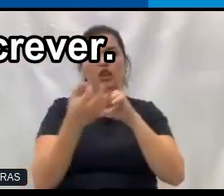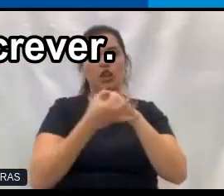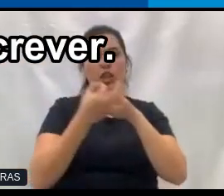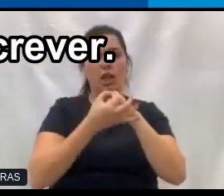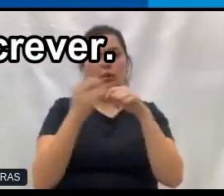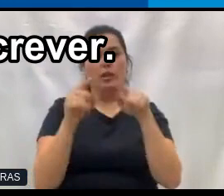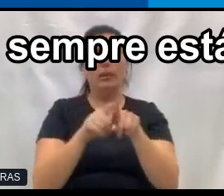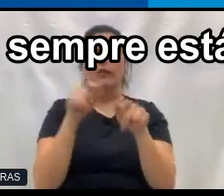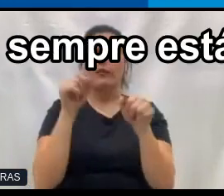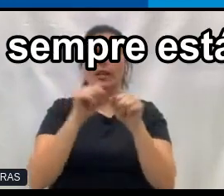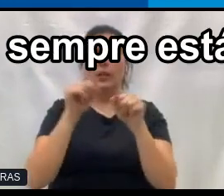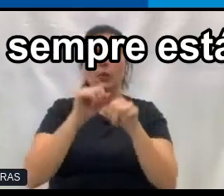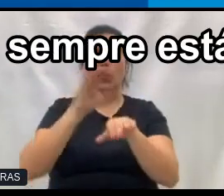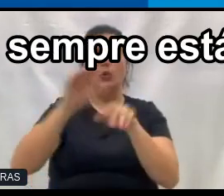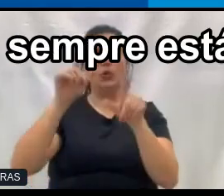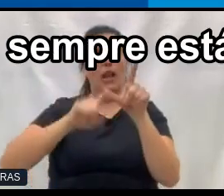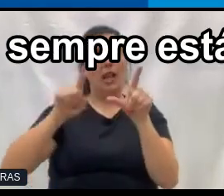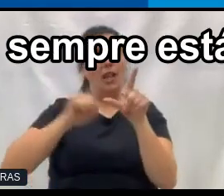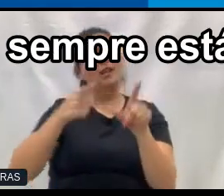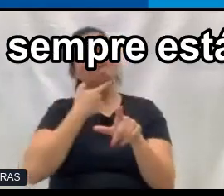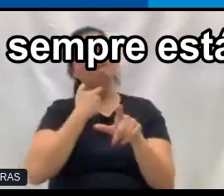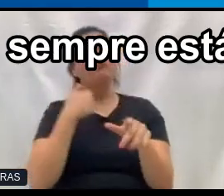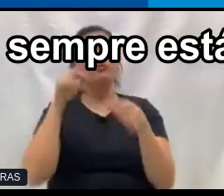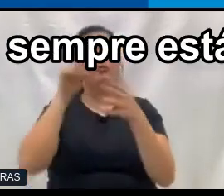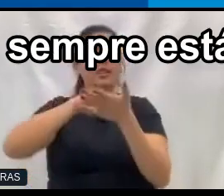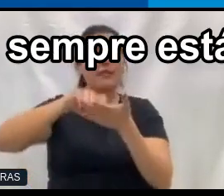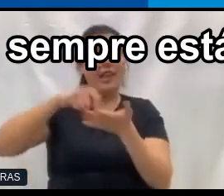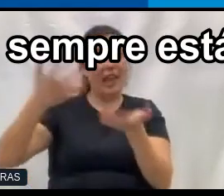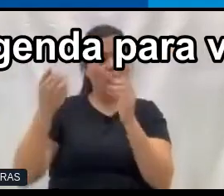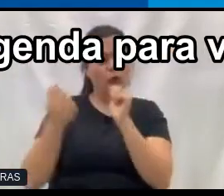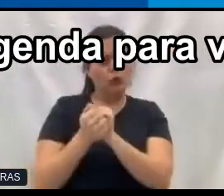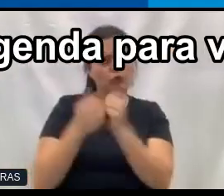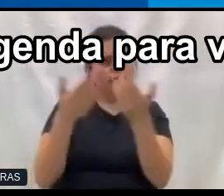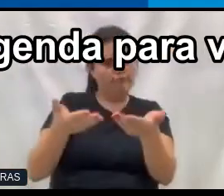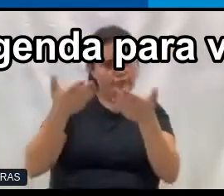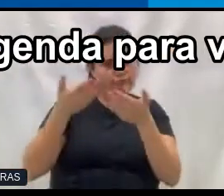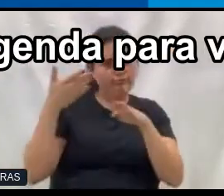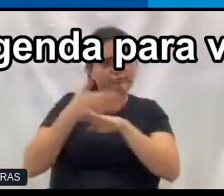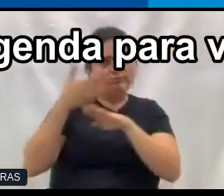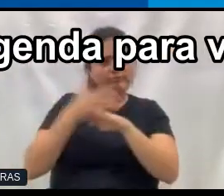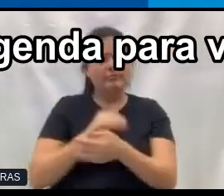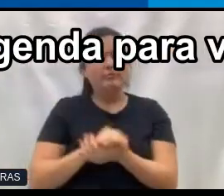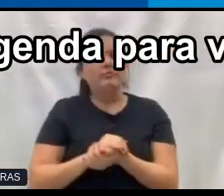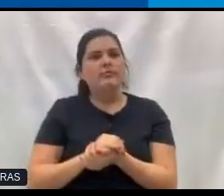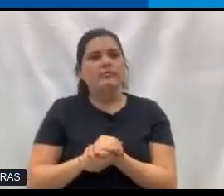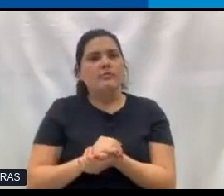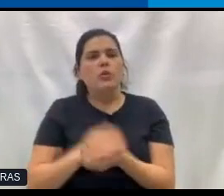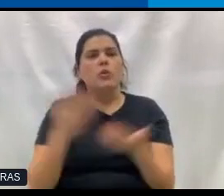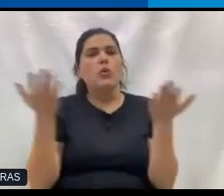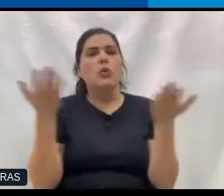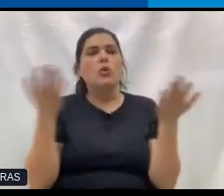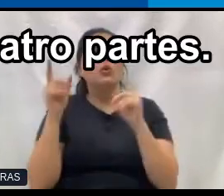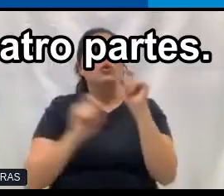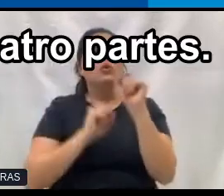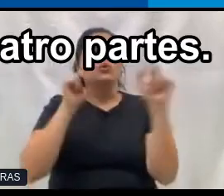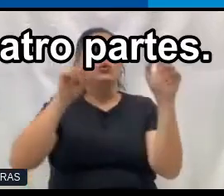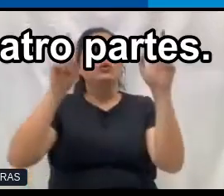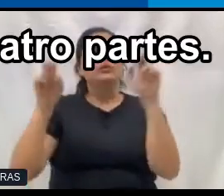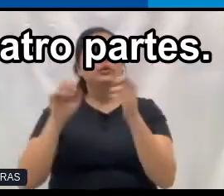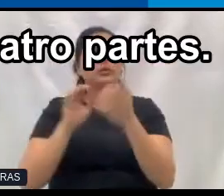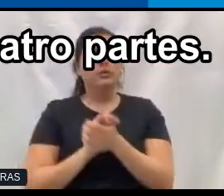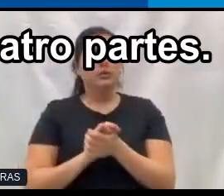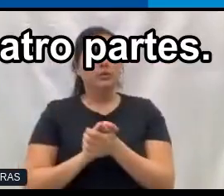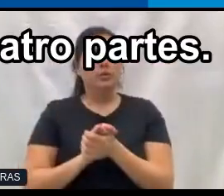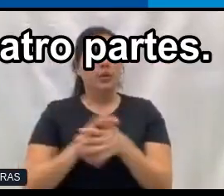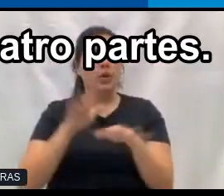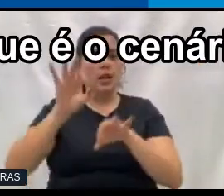fazendo letras, gosto de escrever, quem quiser escrever comigo sempre estar convidado e hoje eu trouxe uma agenda para vocês organizada